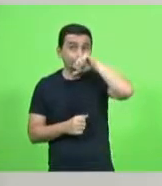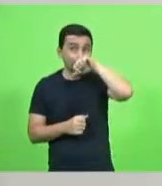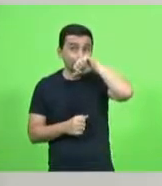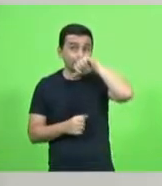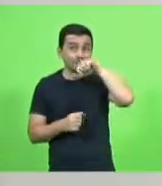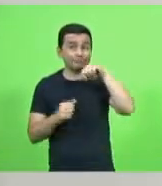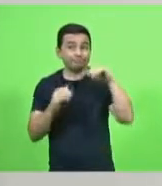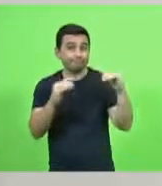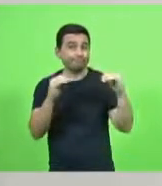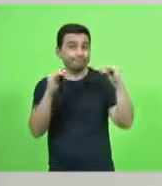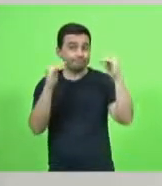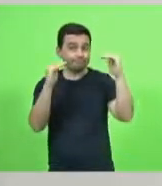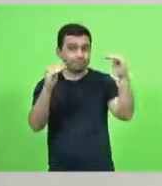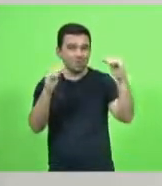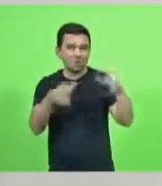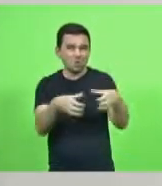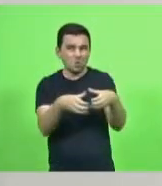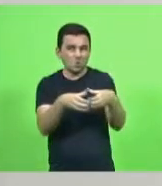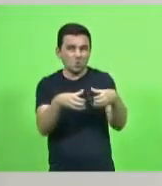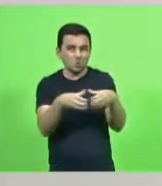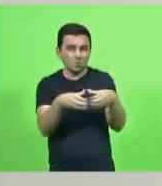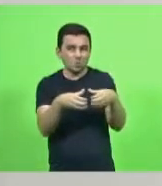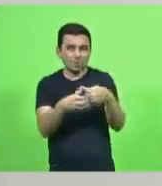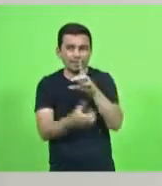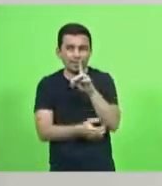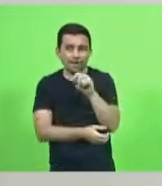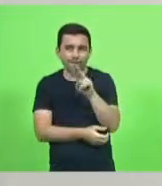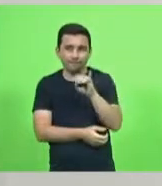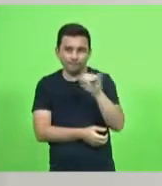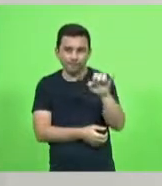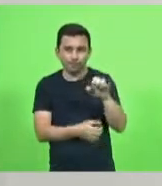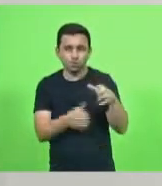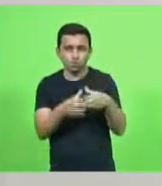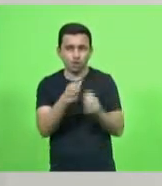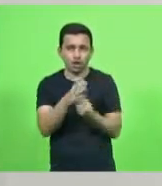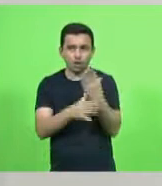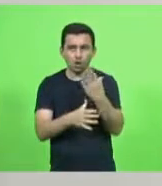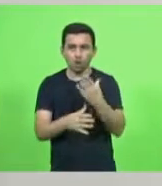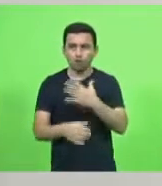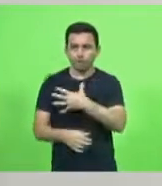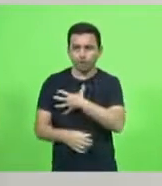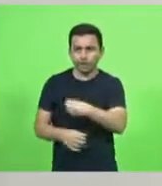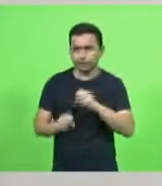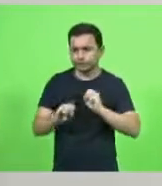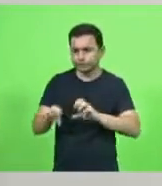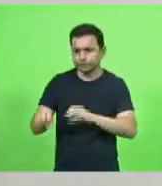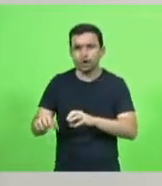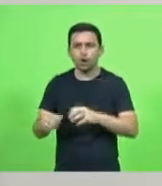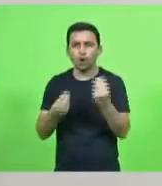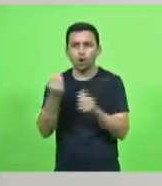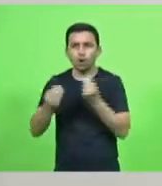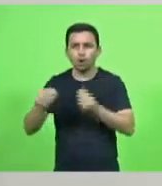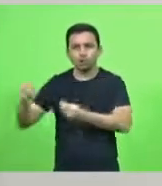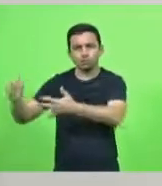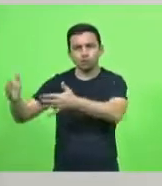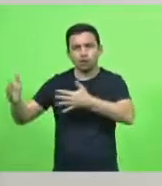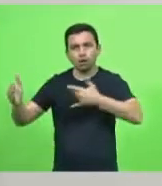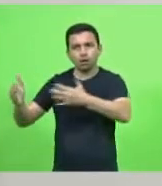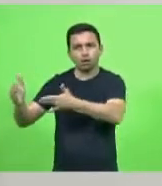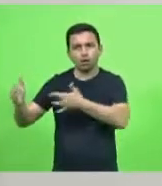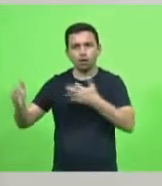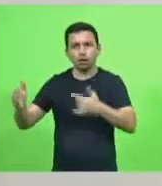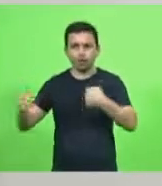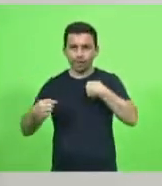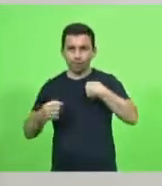o grupo que ela formou ela e os quatro filhos ensinando os meus irmãos a tocar harpa minha irmã violão eu